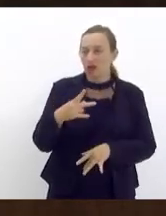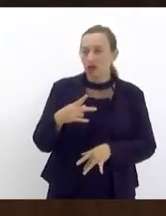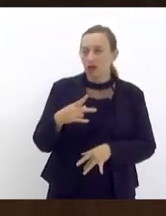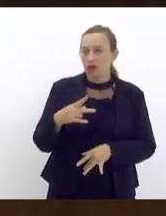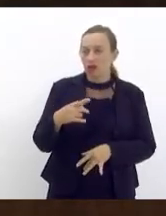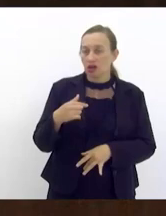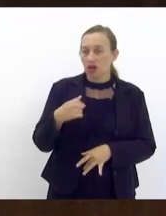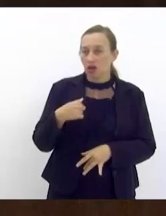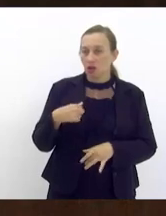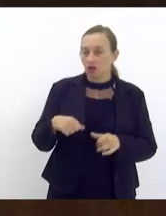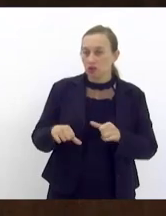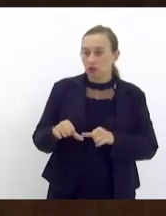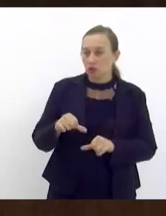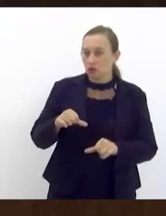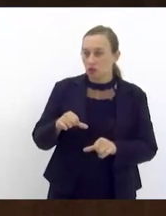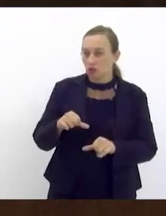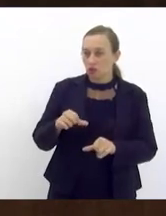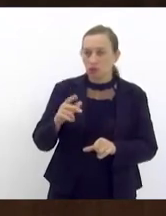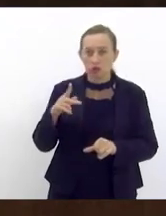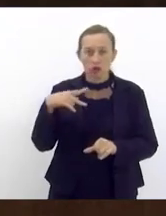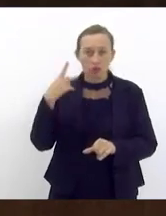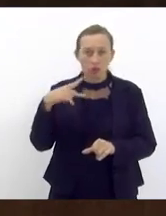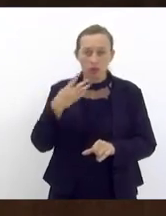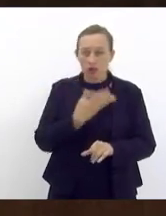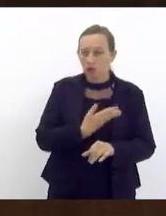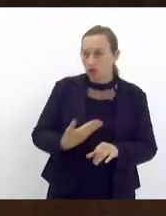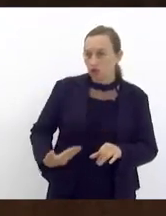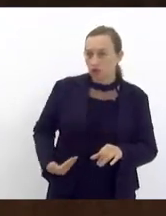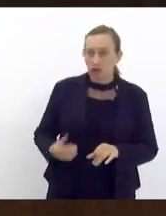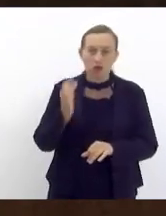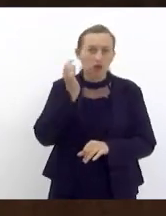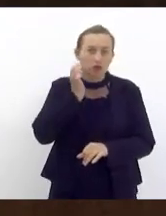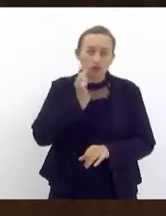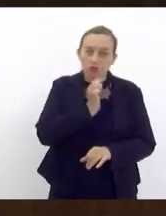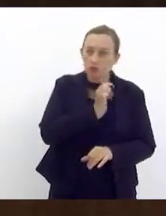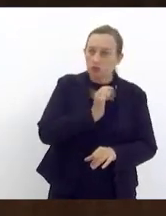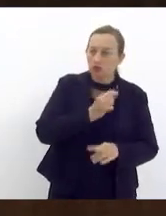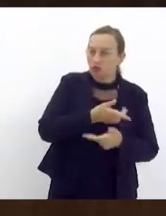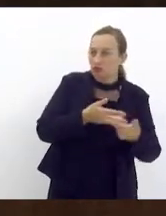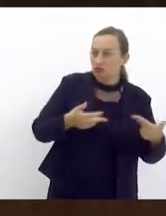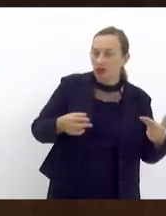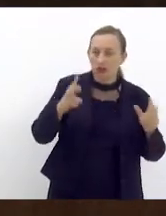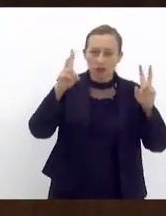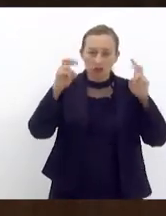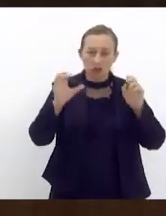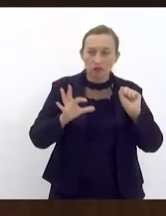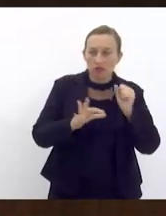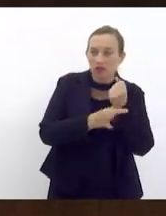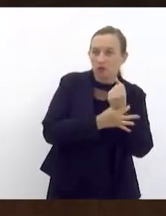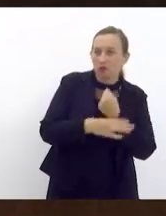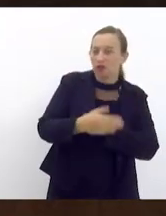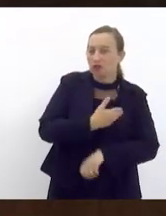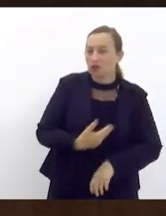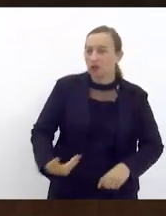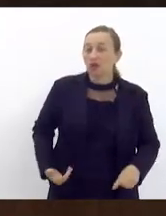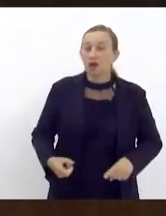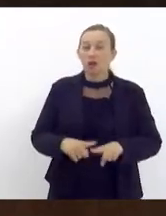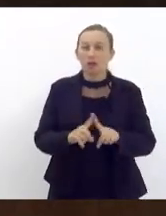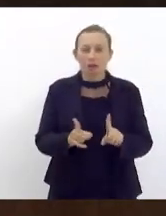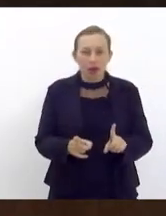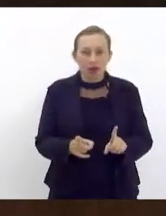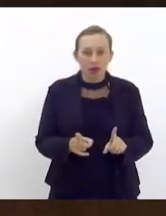oposição à política do governo Cláudio Castro em diversos temas como segurança pública mas a